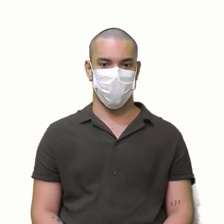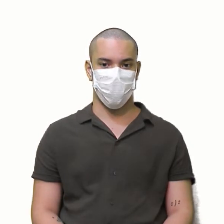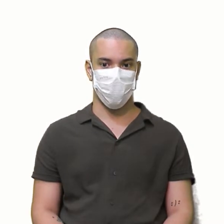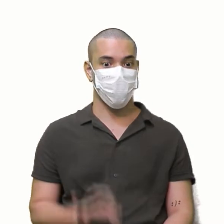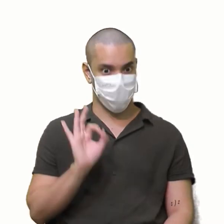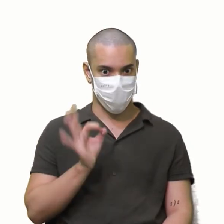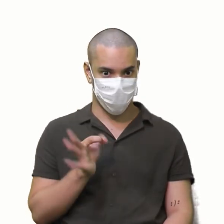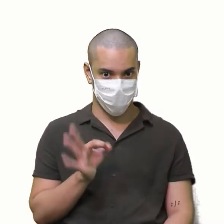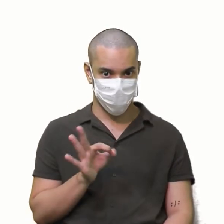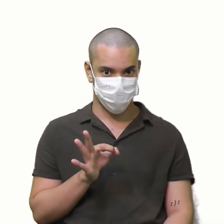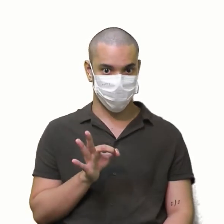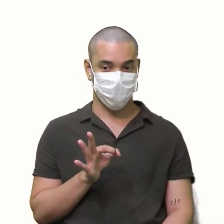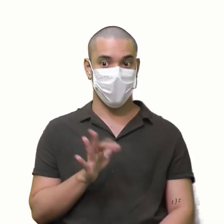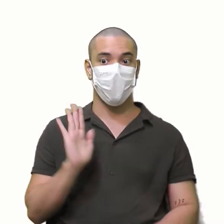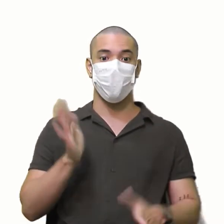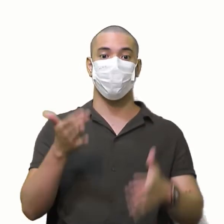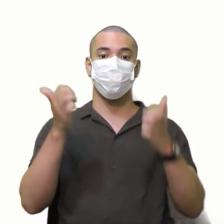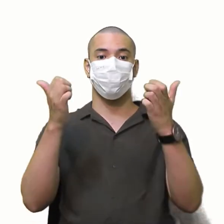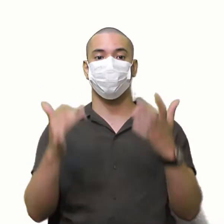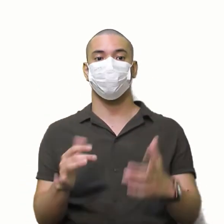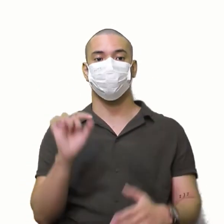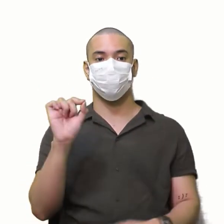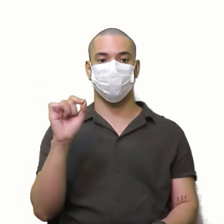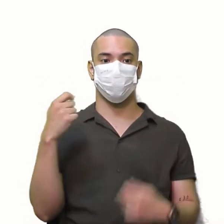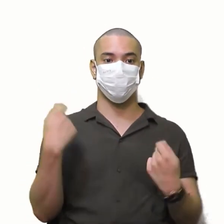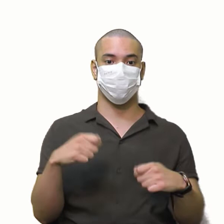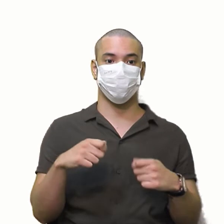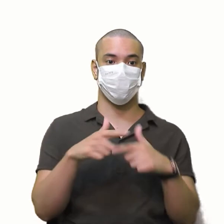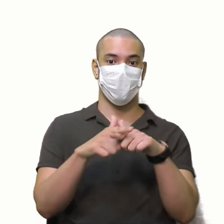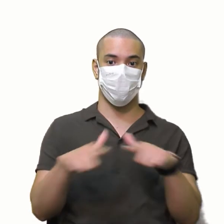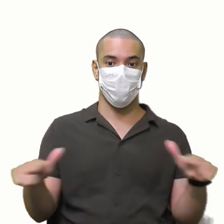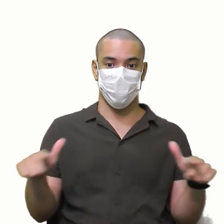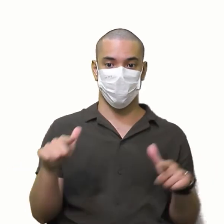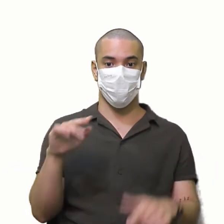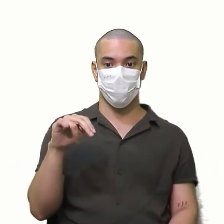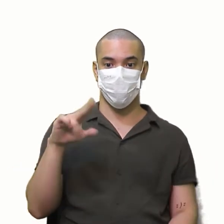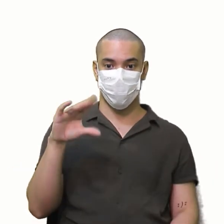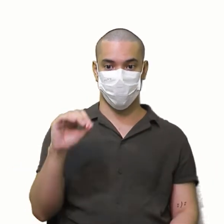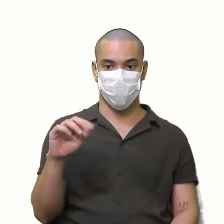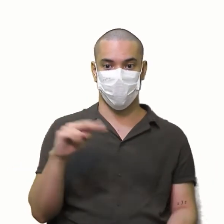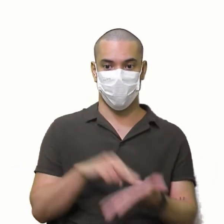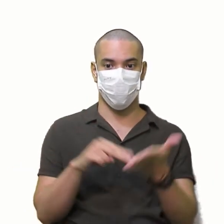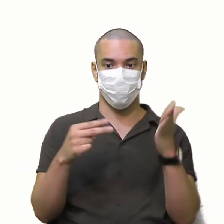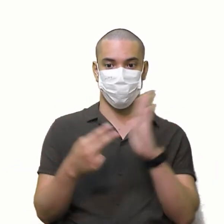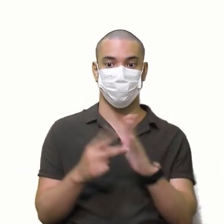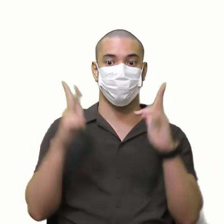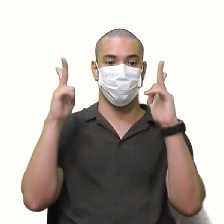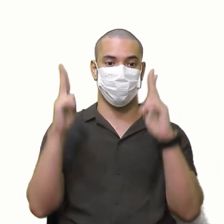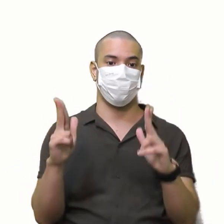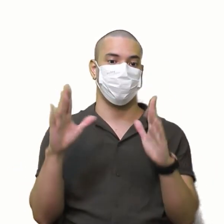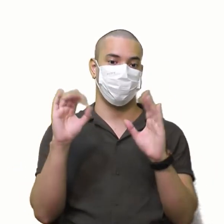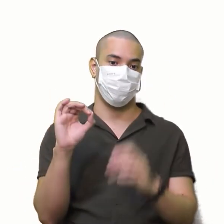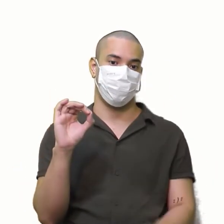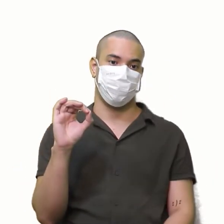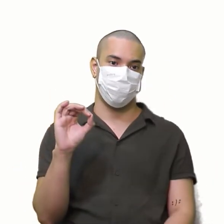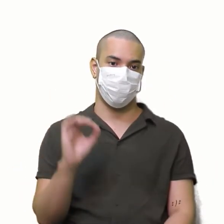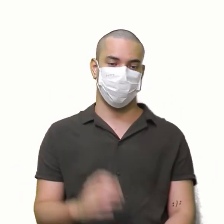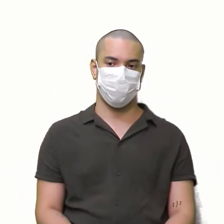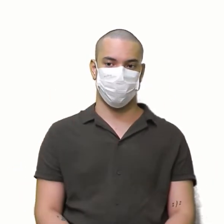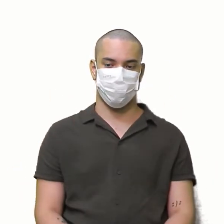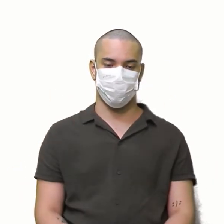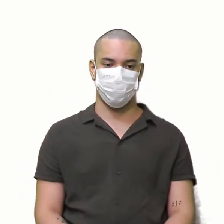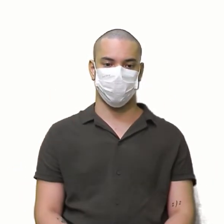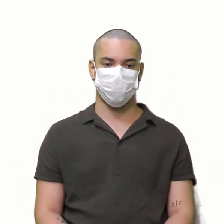X Ele já disse que tem que ser Igual a 0 Então o determinante da matriz Tem que ser resultado 0